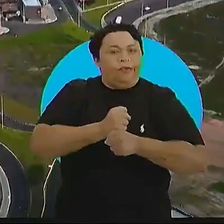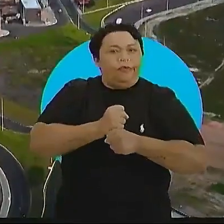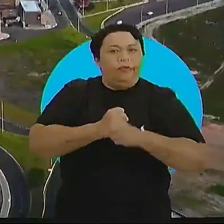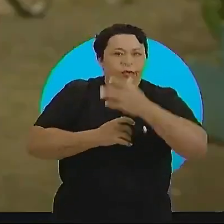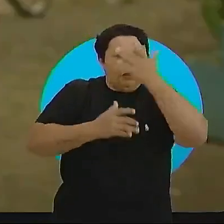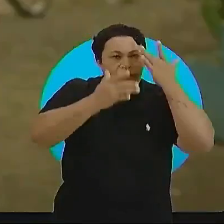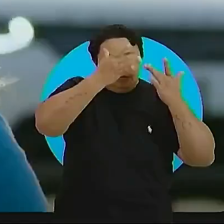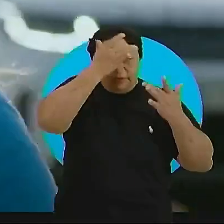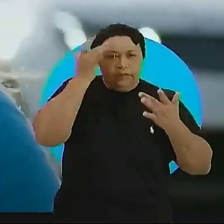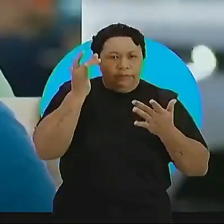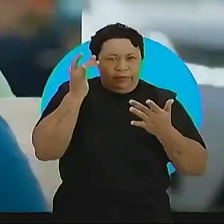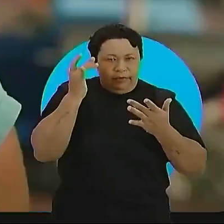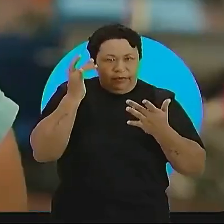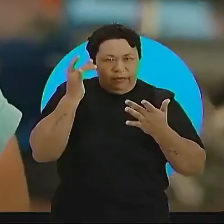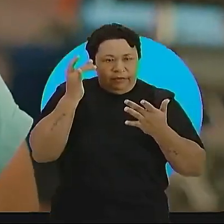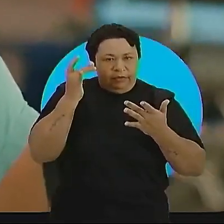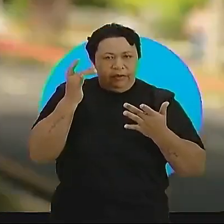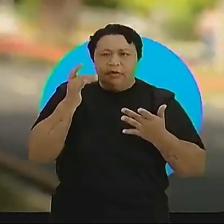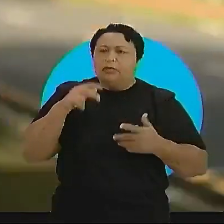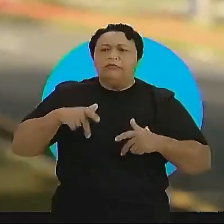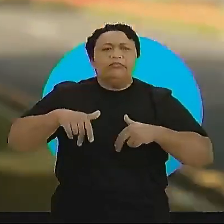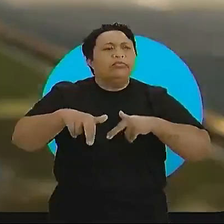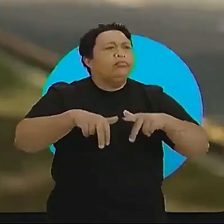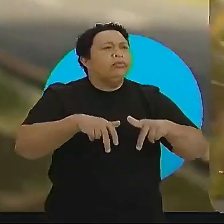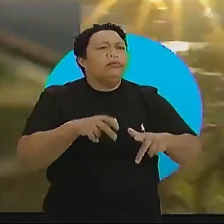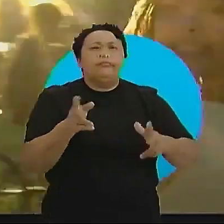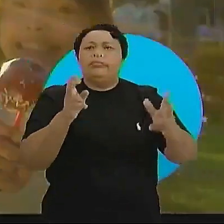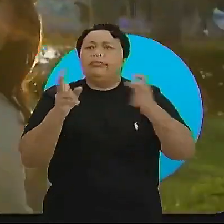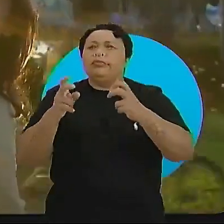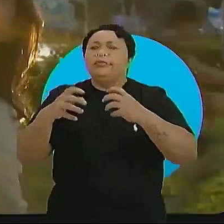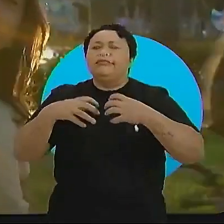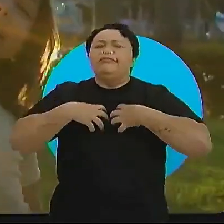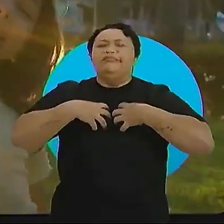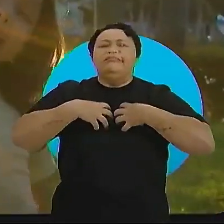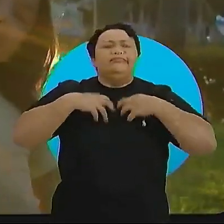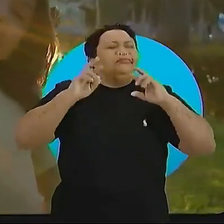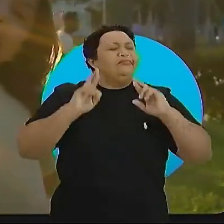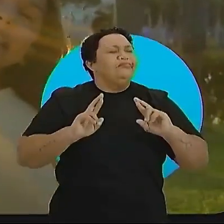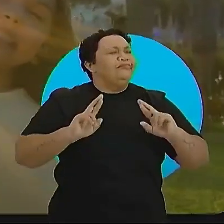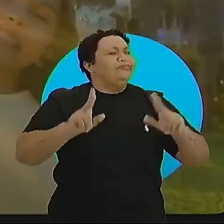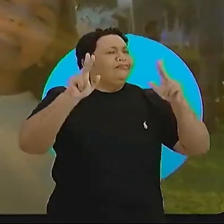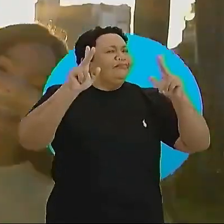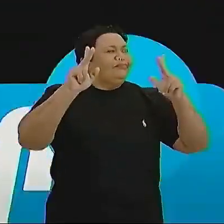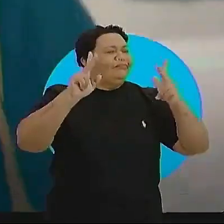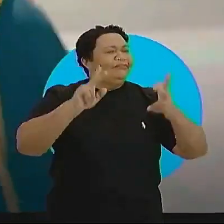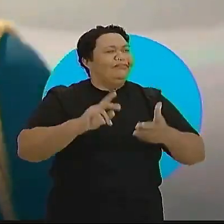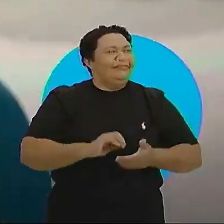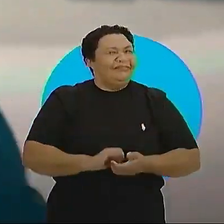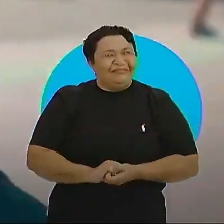e compromisso com as pessoas. É só andar por aí que dá pra sentir a diferença.